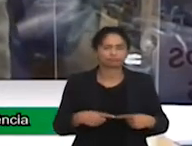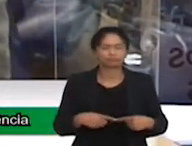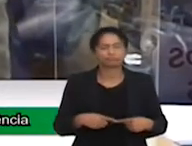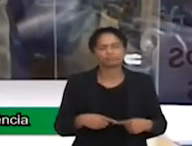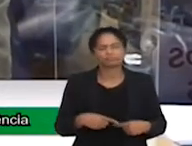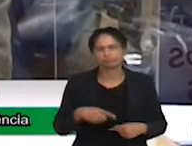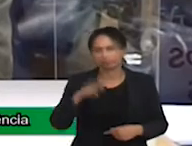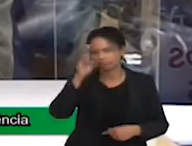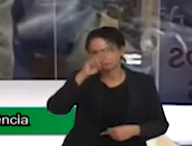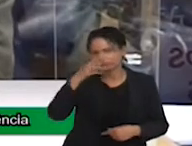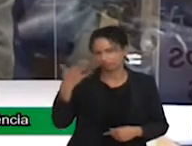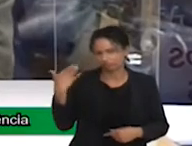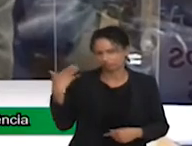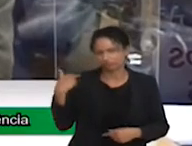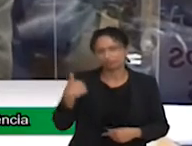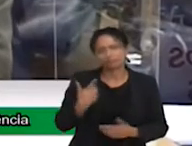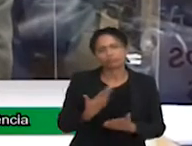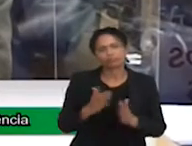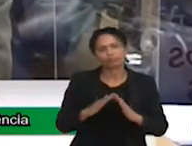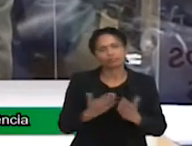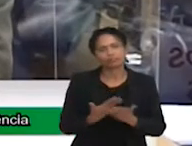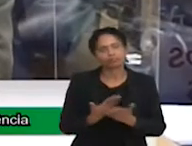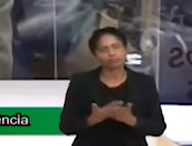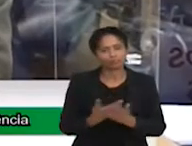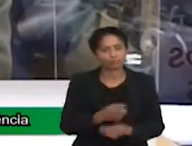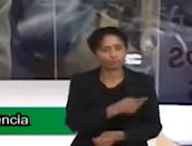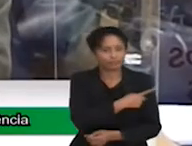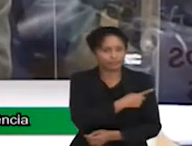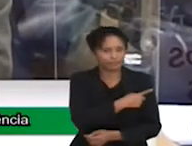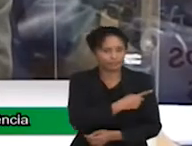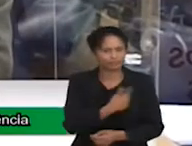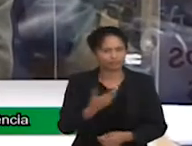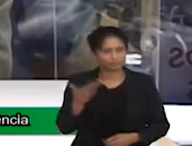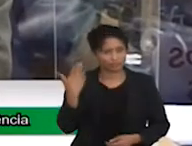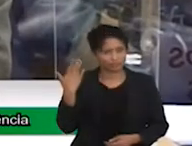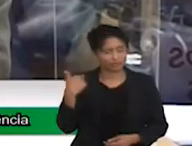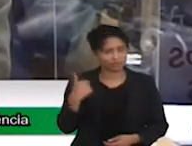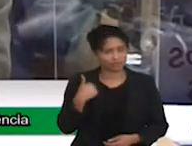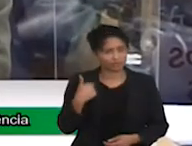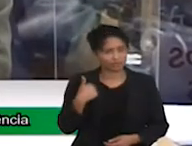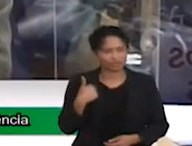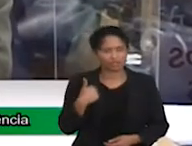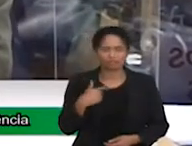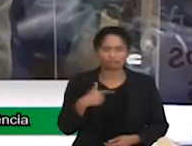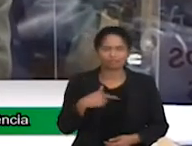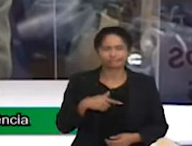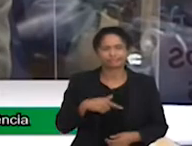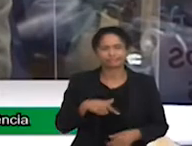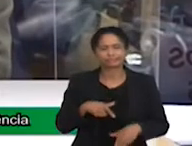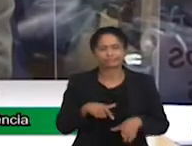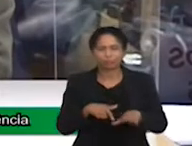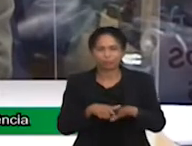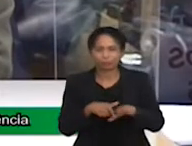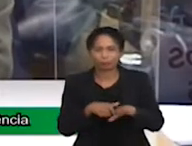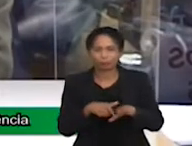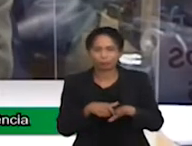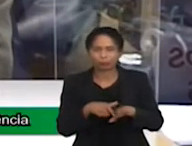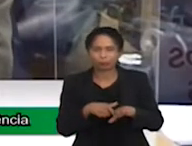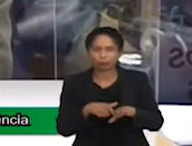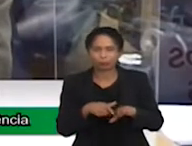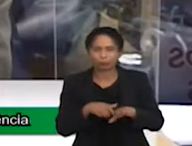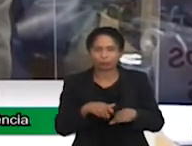na primeira série, e na época eu tinha, eu andava, tinha uma deformação no pé esquerdo,